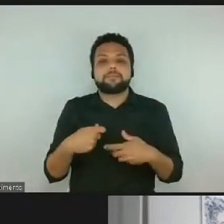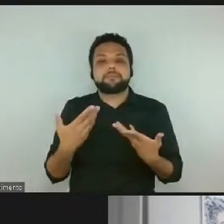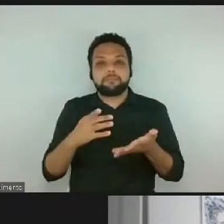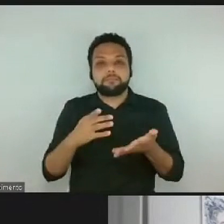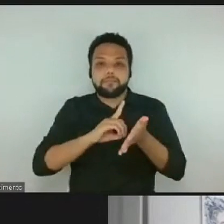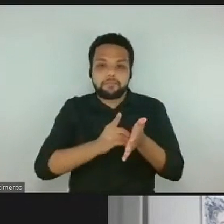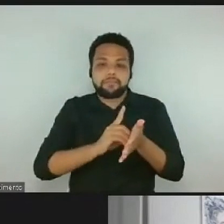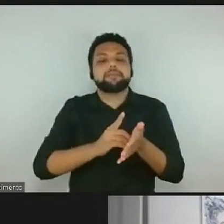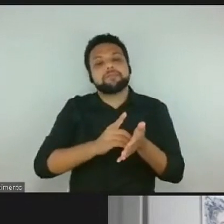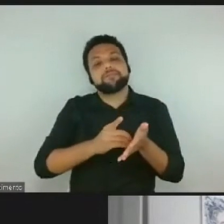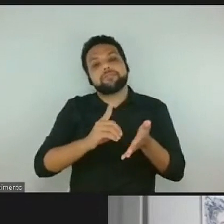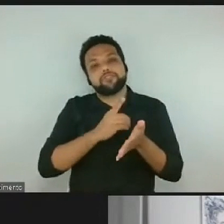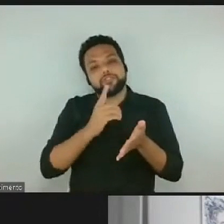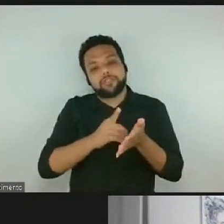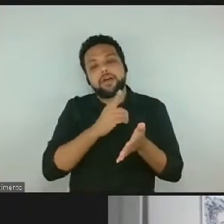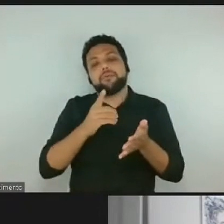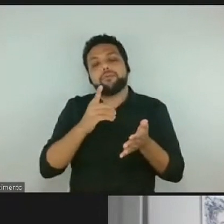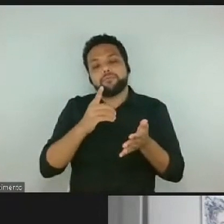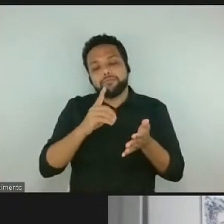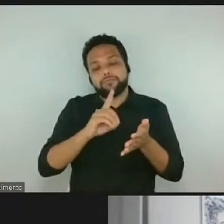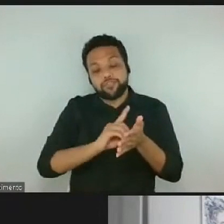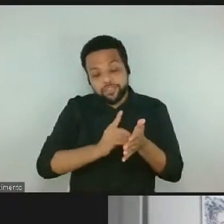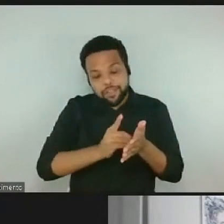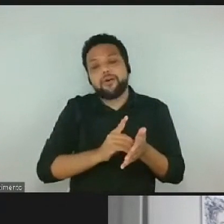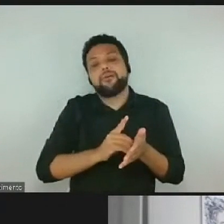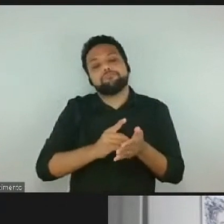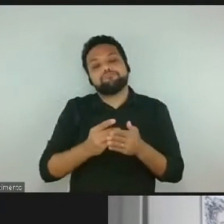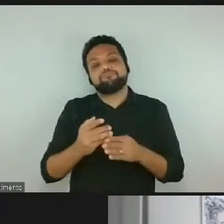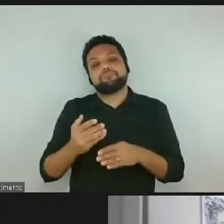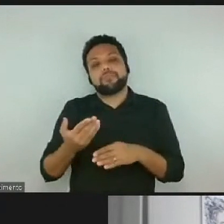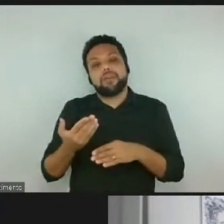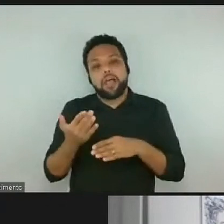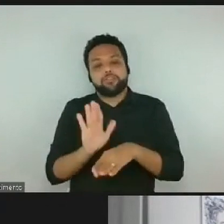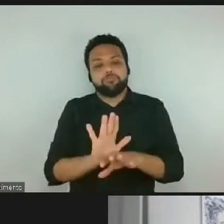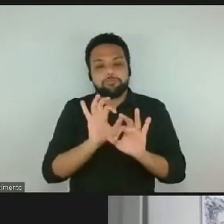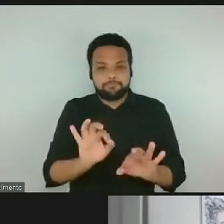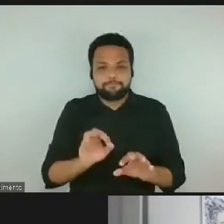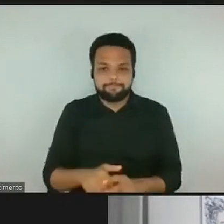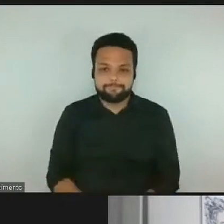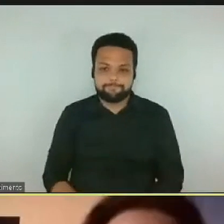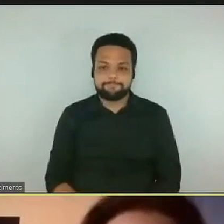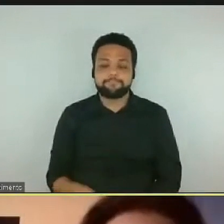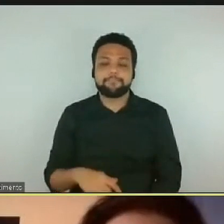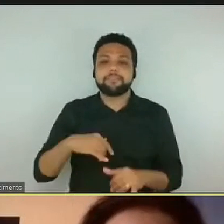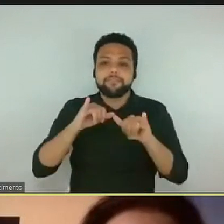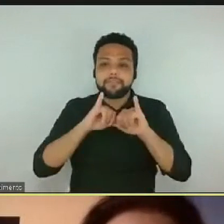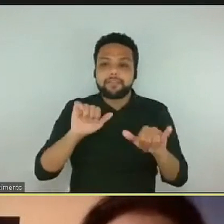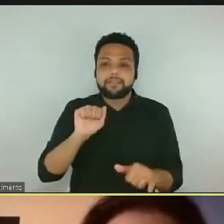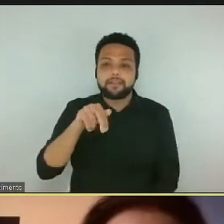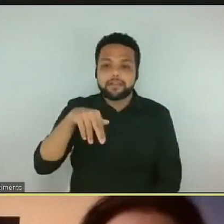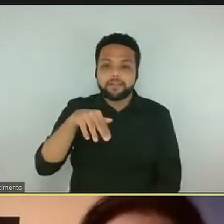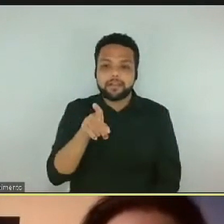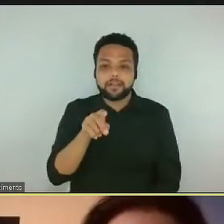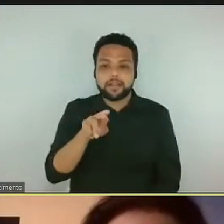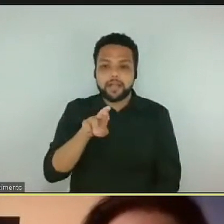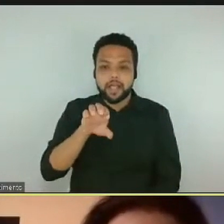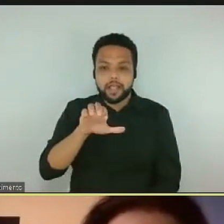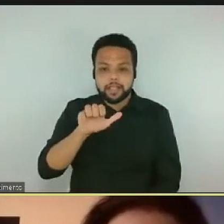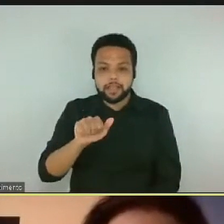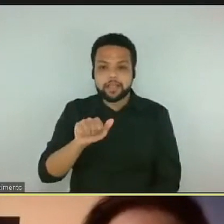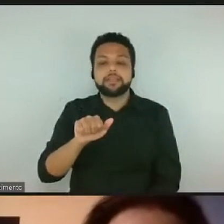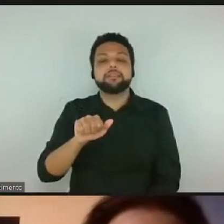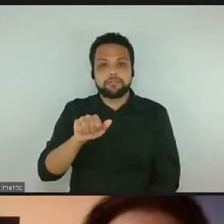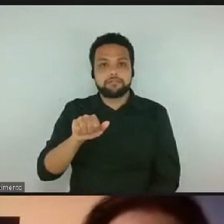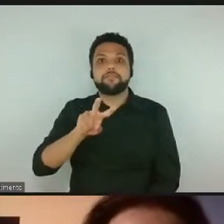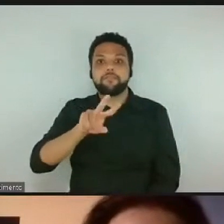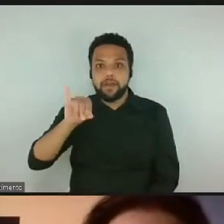ajudam muito. É, muito bom. É só falar para a Andrea que o trabalho dela vai estar publicado, que ela não se